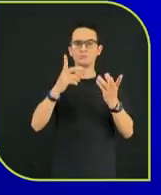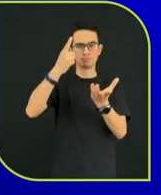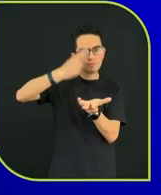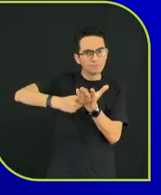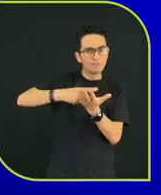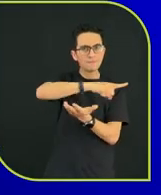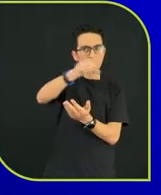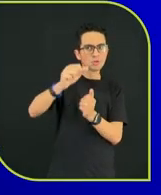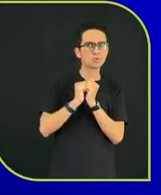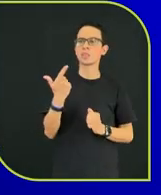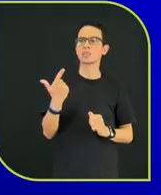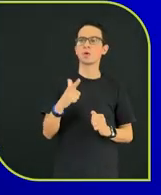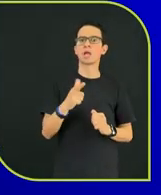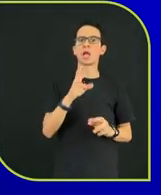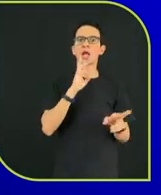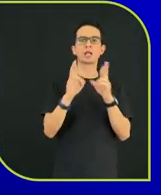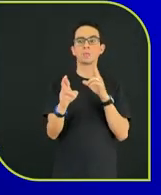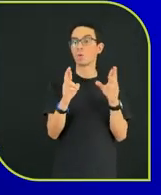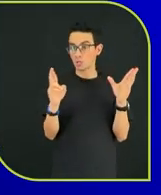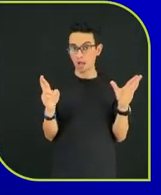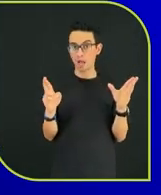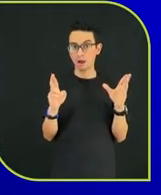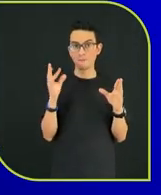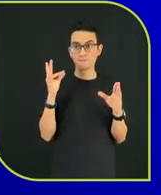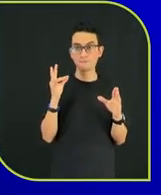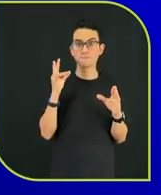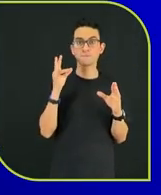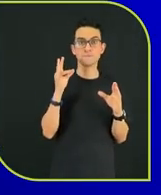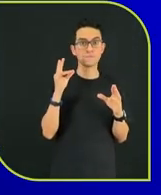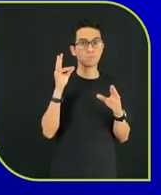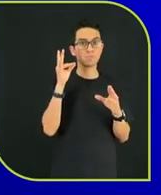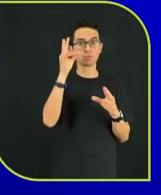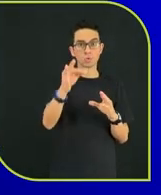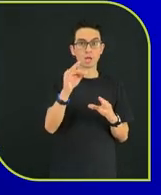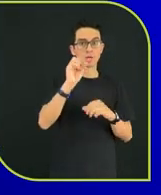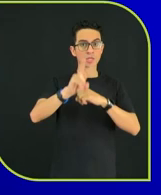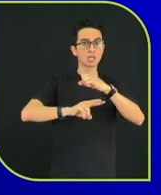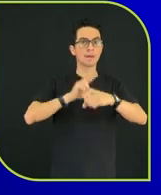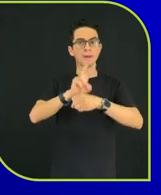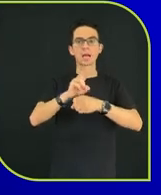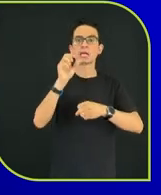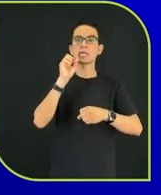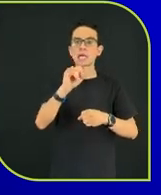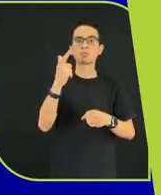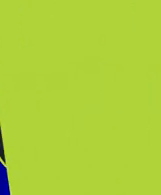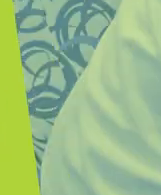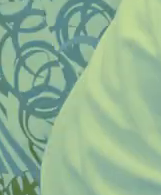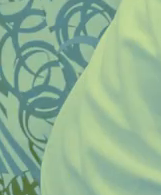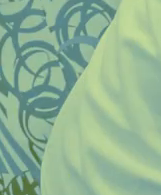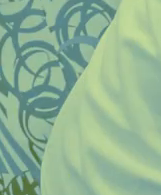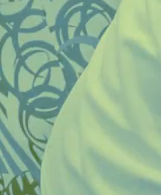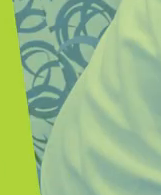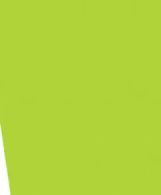Não existe solução futura de sustentabilidade que não seja de integração, de rede e de colaboração.